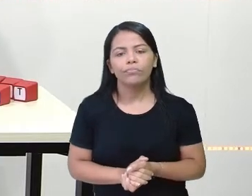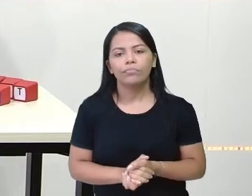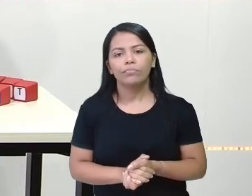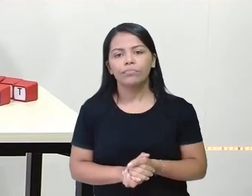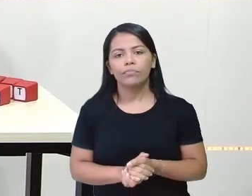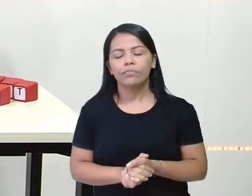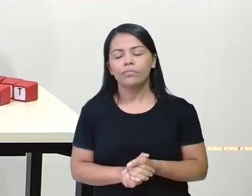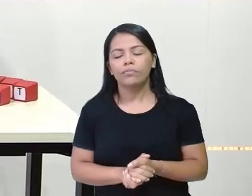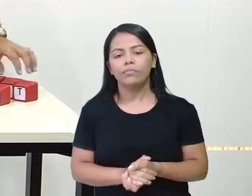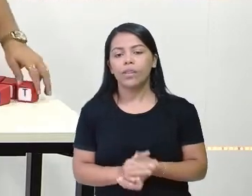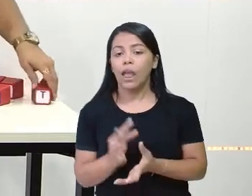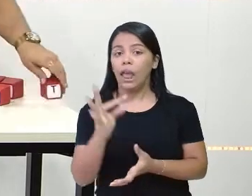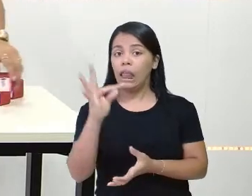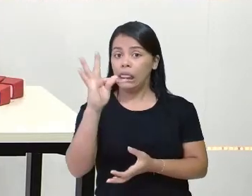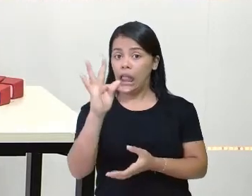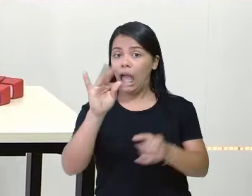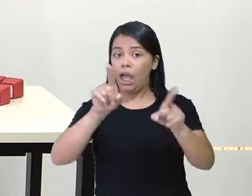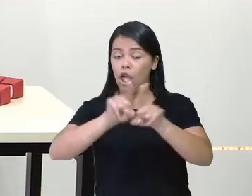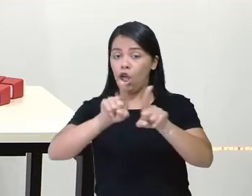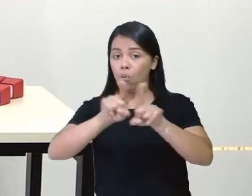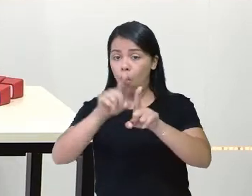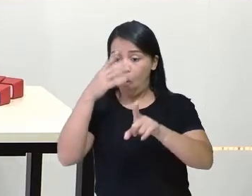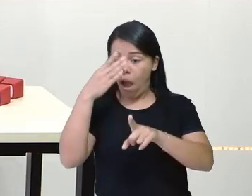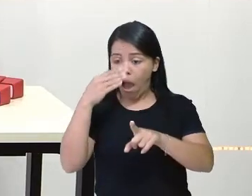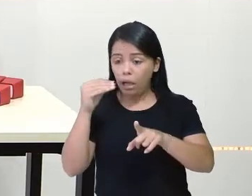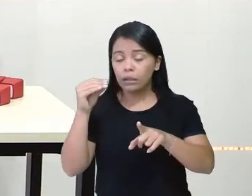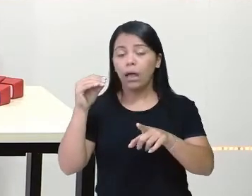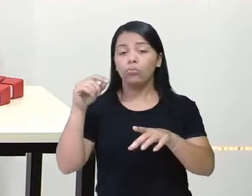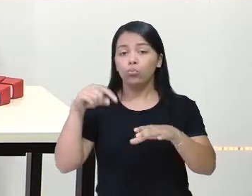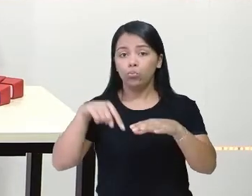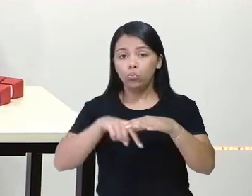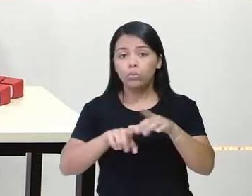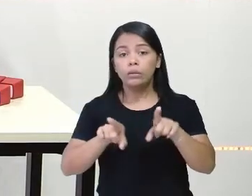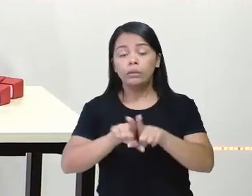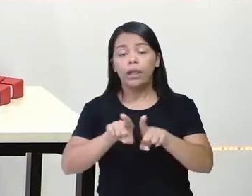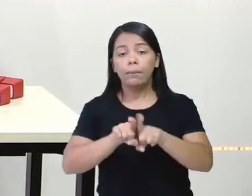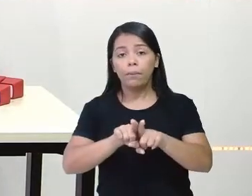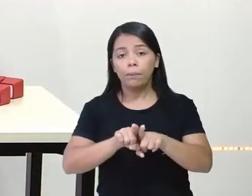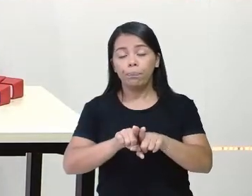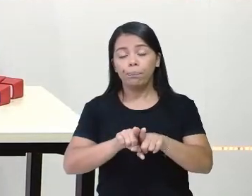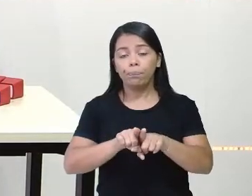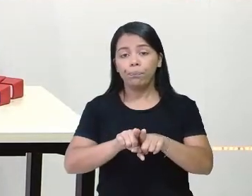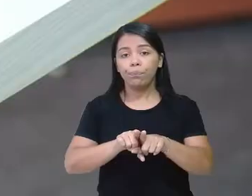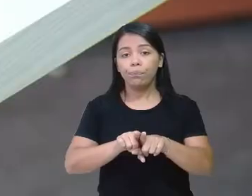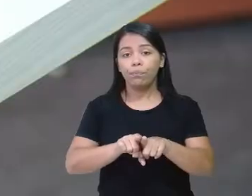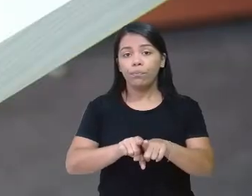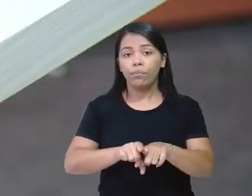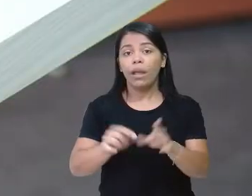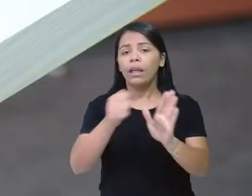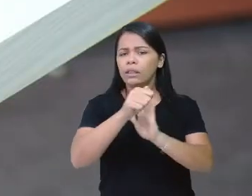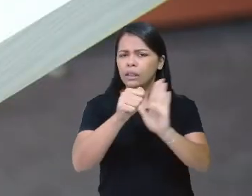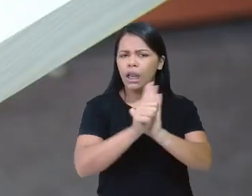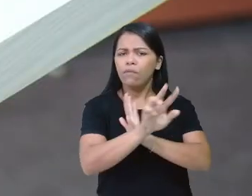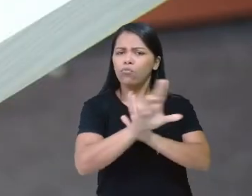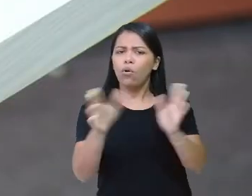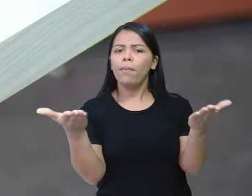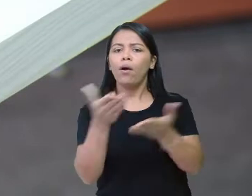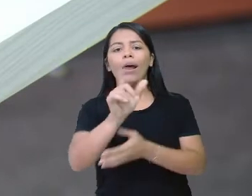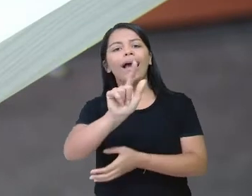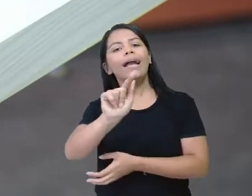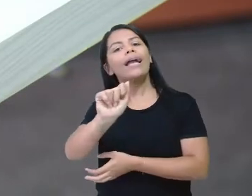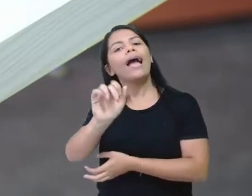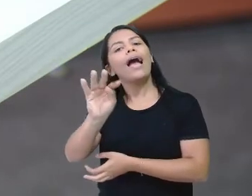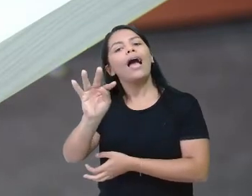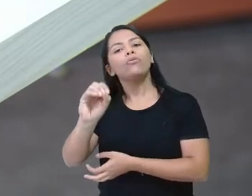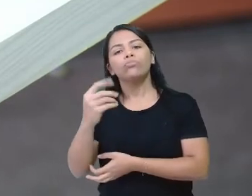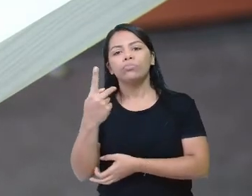Tó. T, Z, Tatu. E o O. Escreve aí o nome gato no teu caderno, tá certo? E a gente vai falar